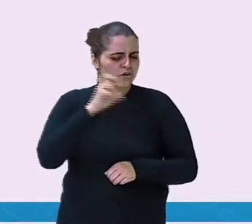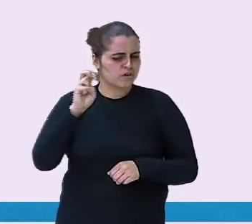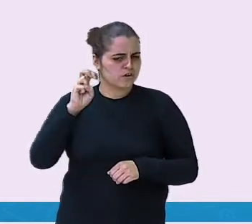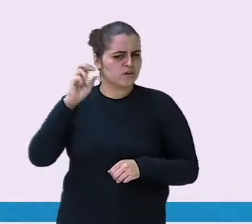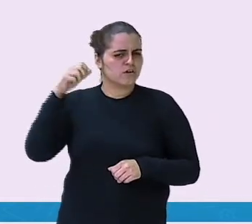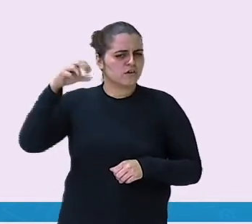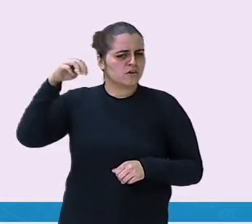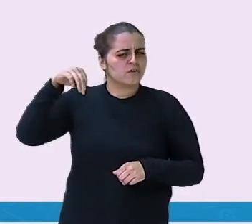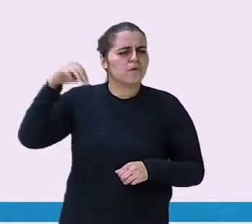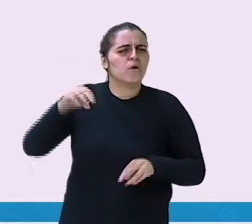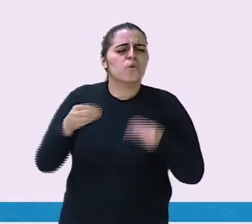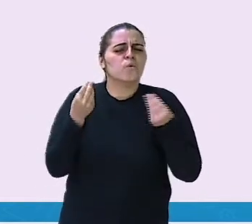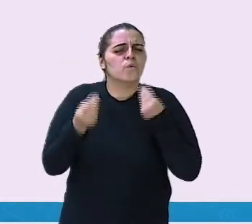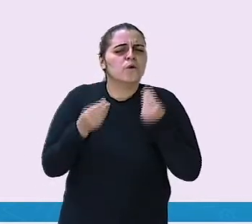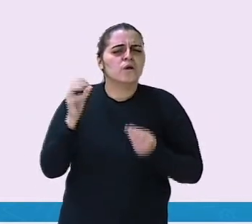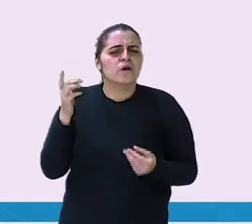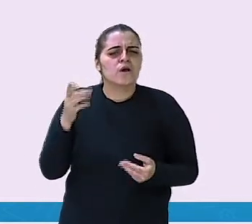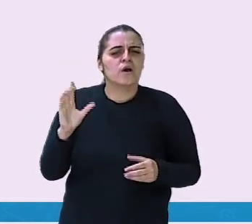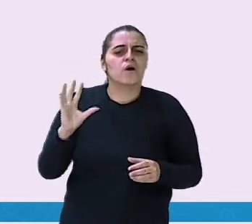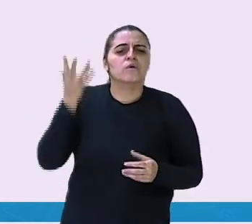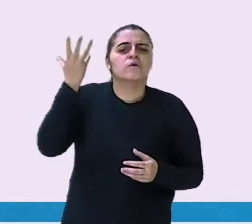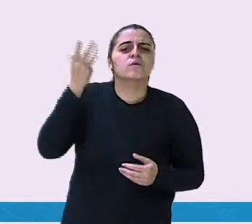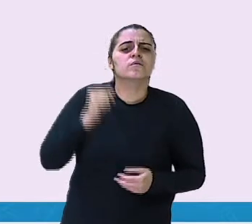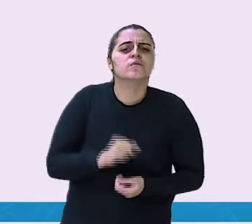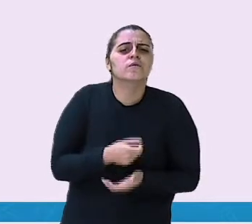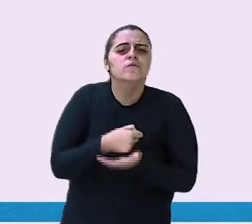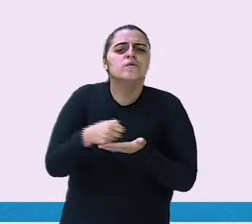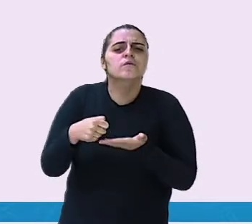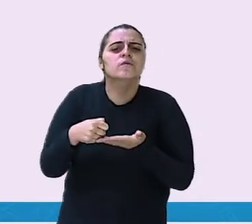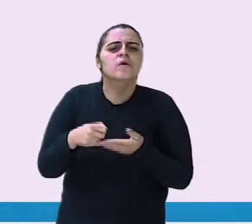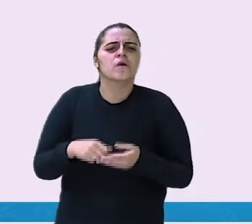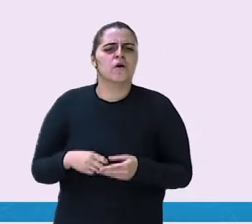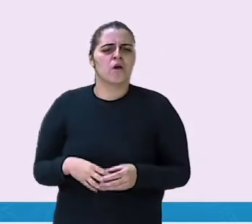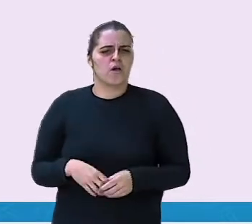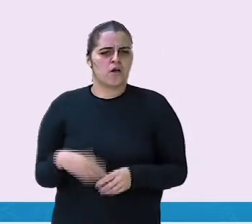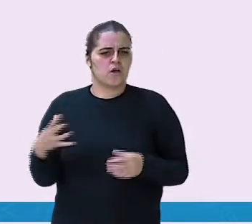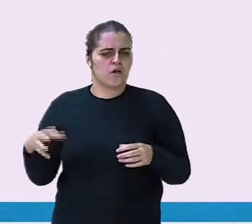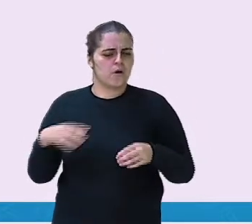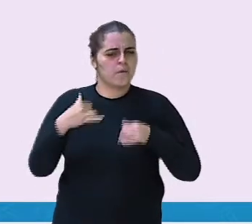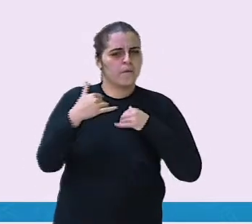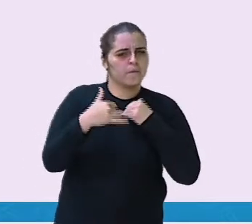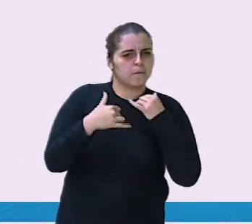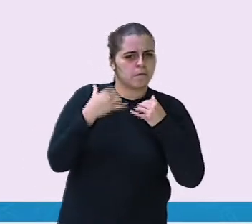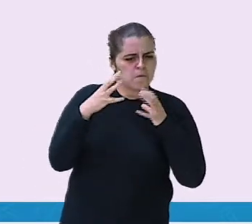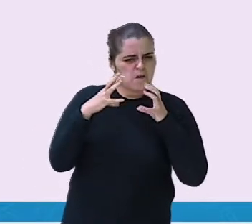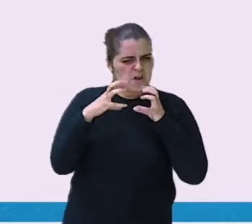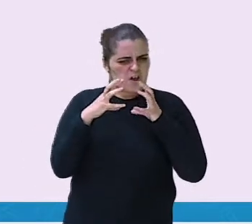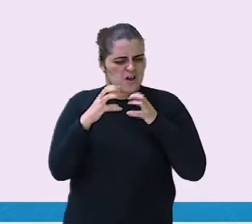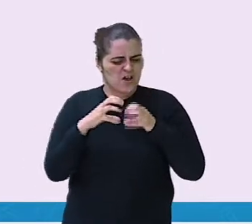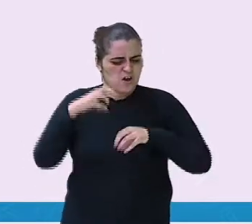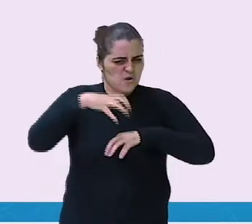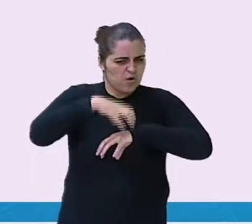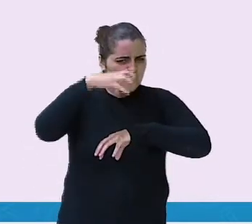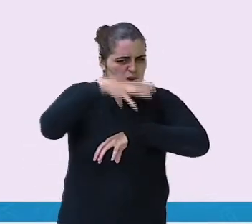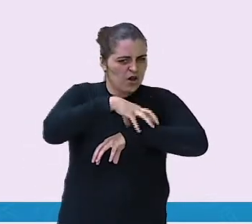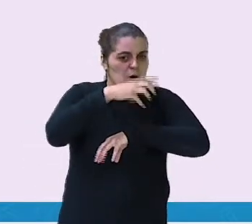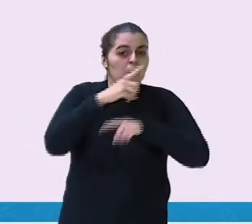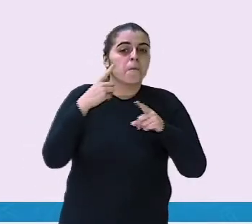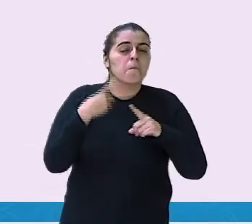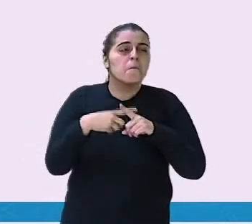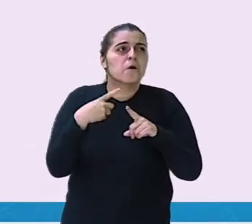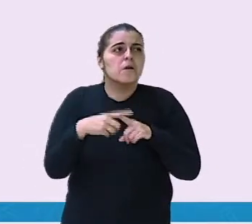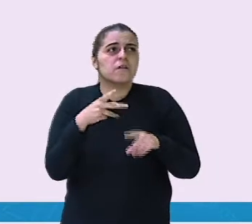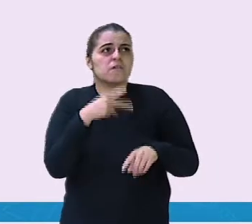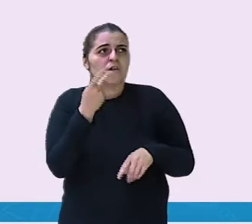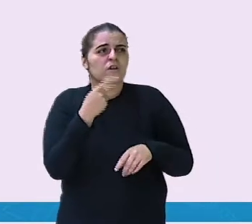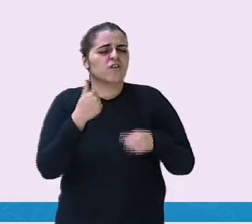maio. Será o que que foi anotado ali? Briguei com o aranha porque ele disse que a gente tem